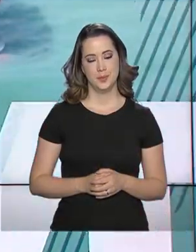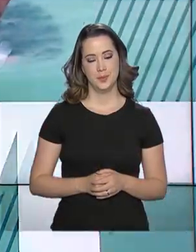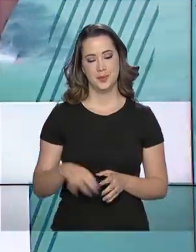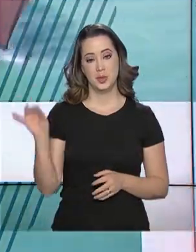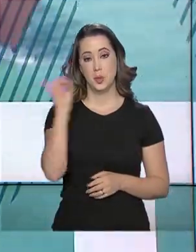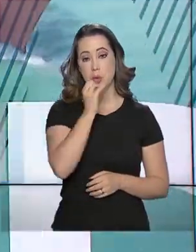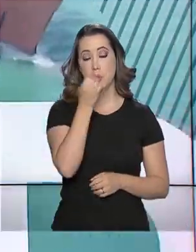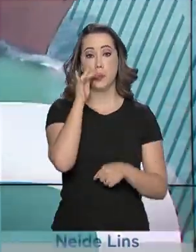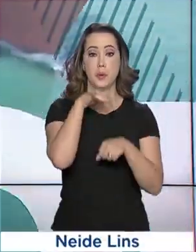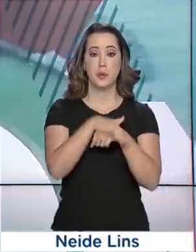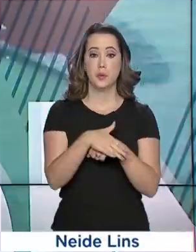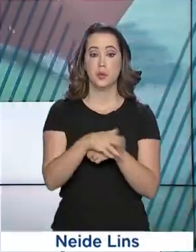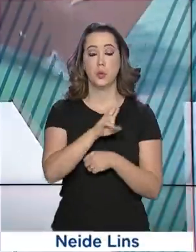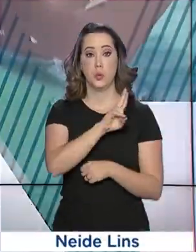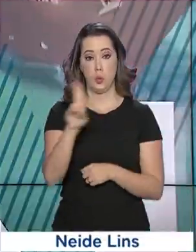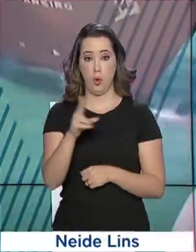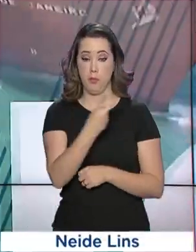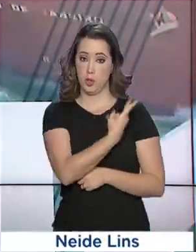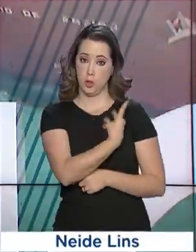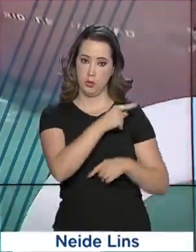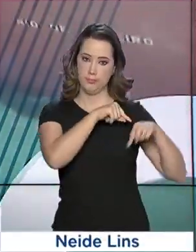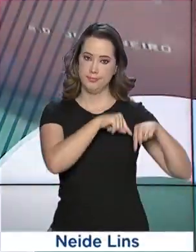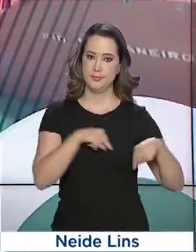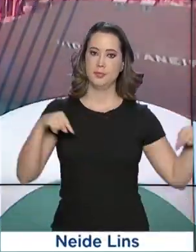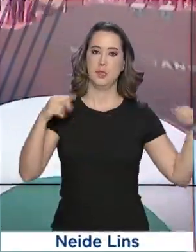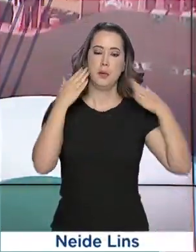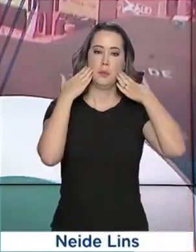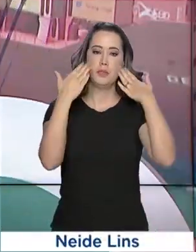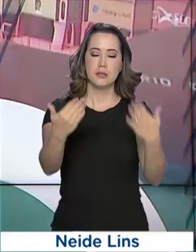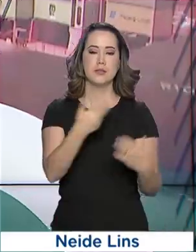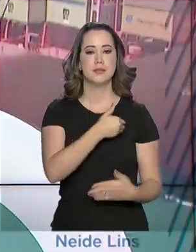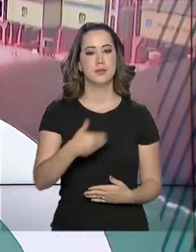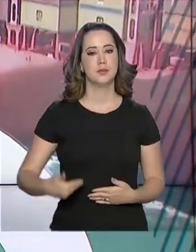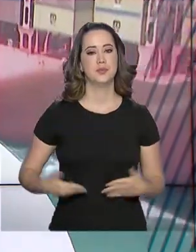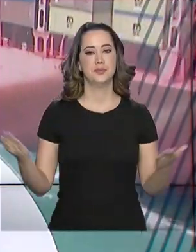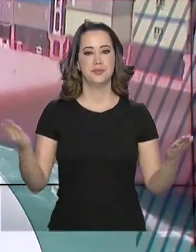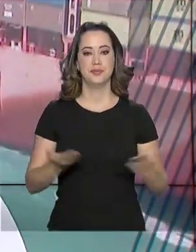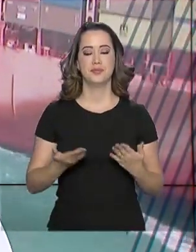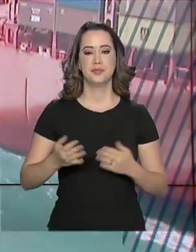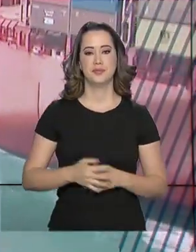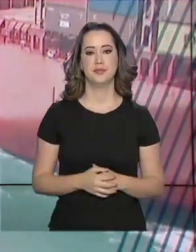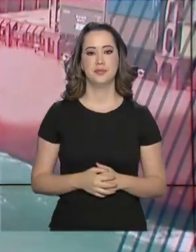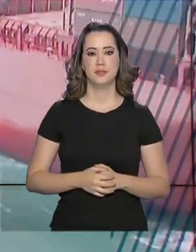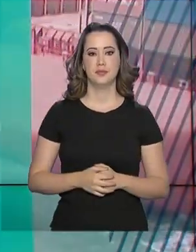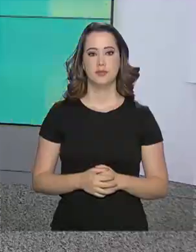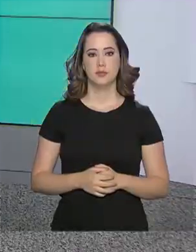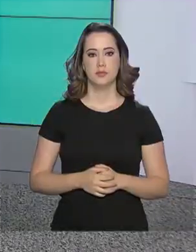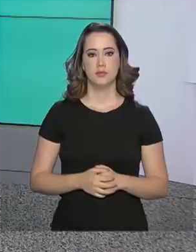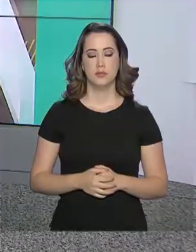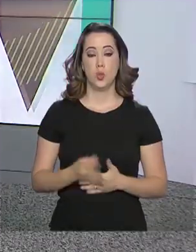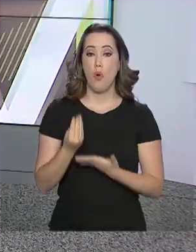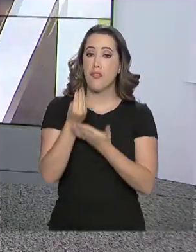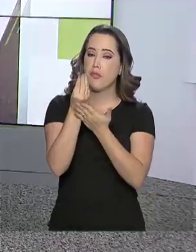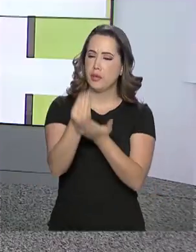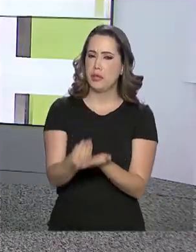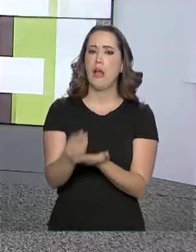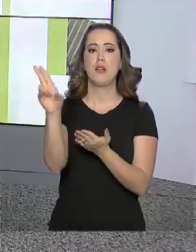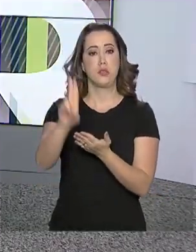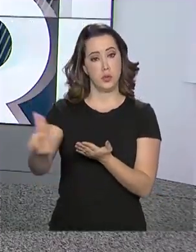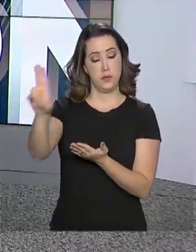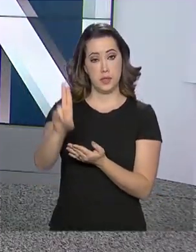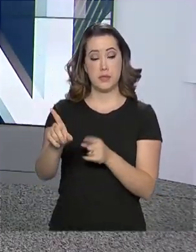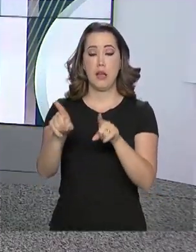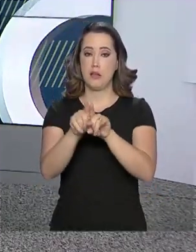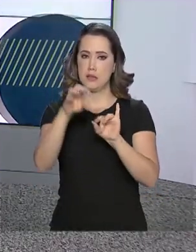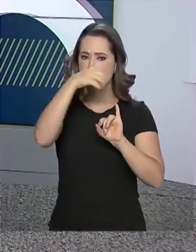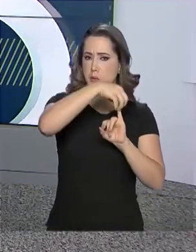Olá, boa noite. Eu sou Caroline Blaut e estamos de volta com mais uma edição do Governo Agora. Dar a universidades